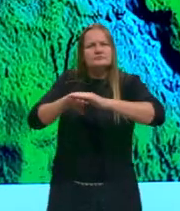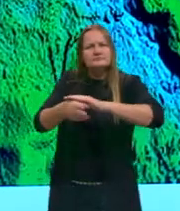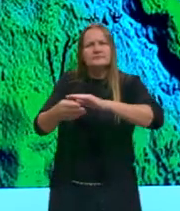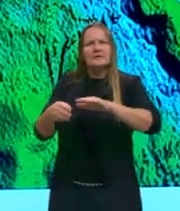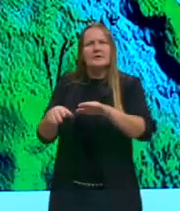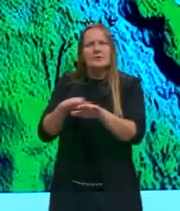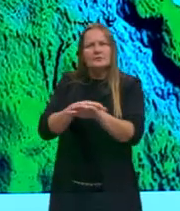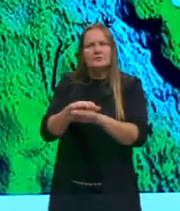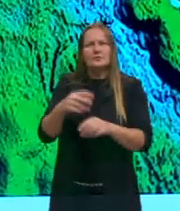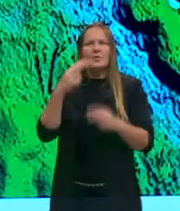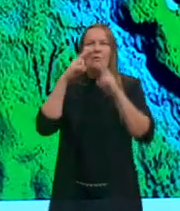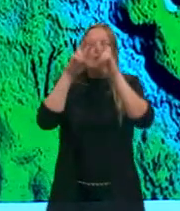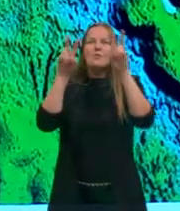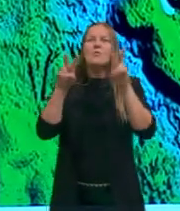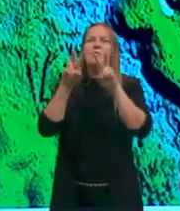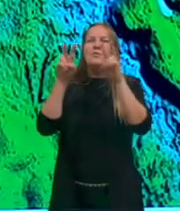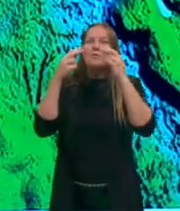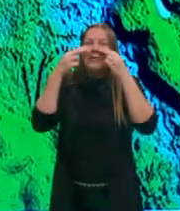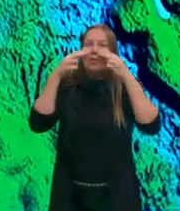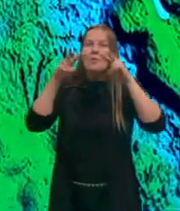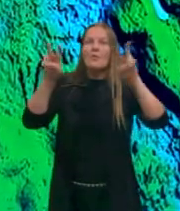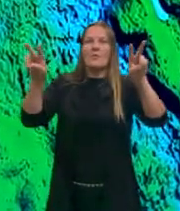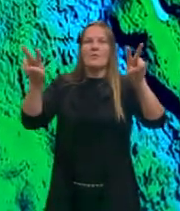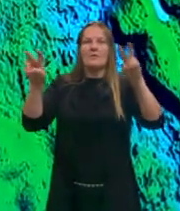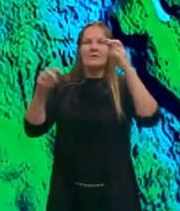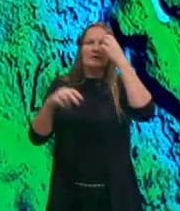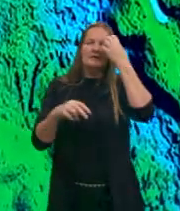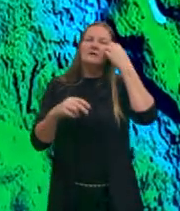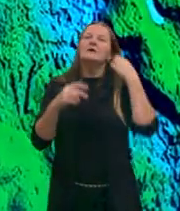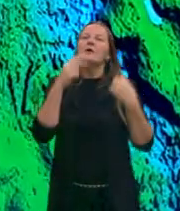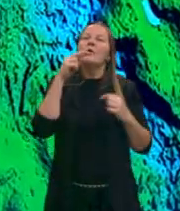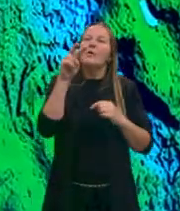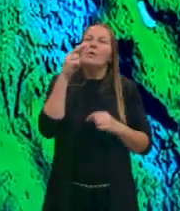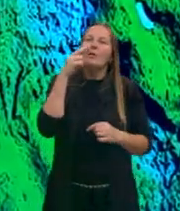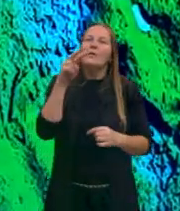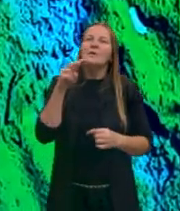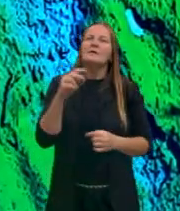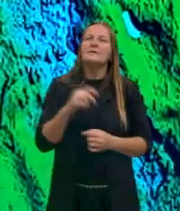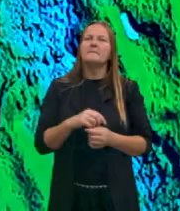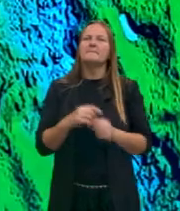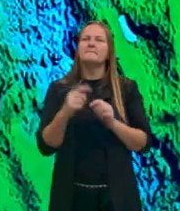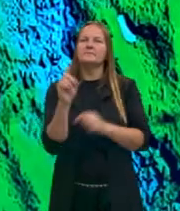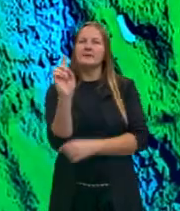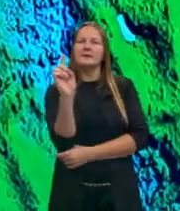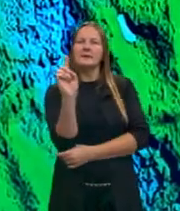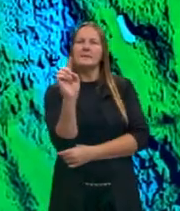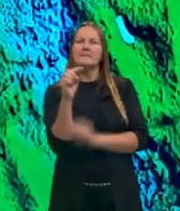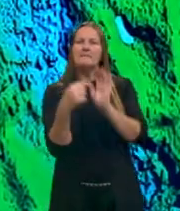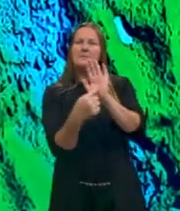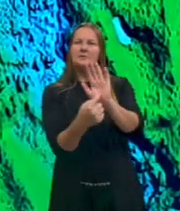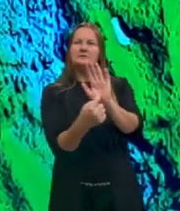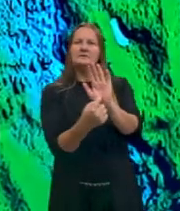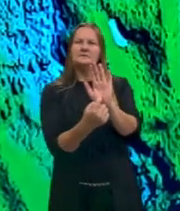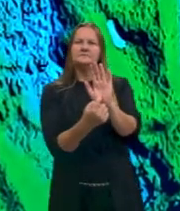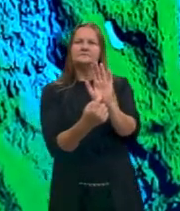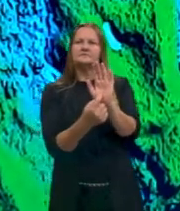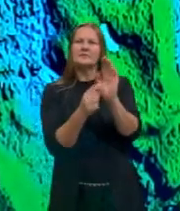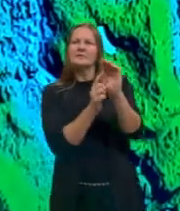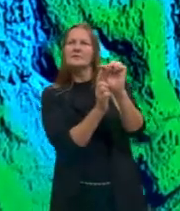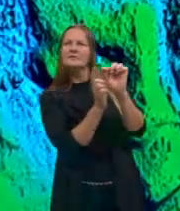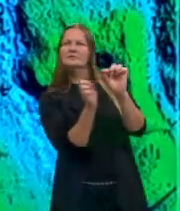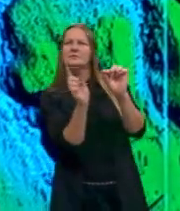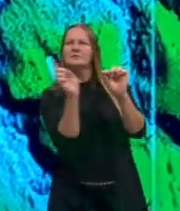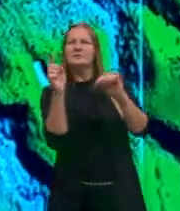olhos às informações. Ó, está mostrando ali para vocês, eu até vou botar o dedinho aqui, Aqui provavelmente, ó,